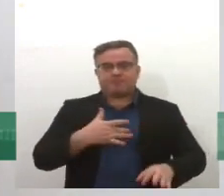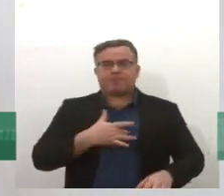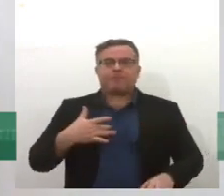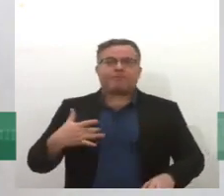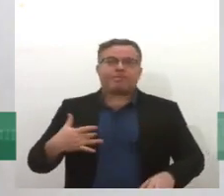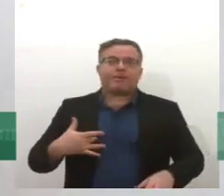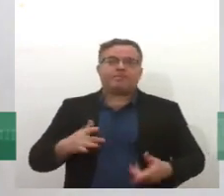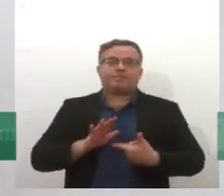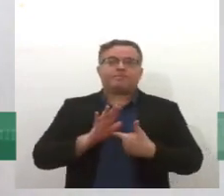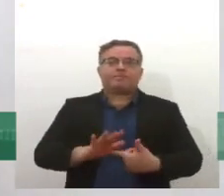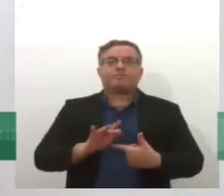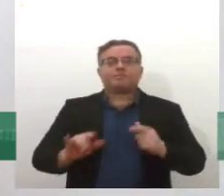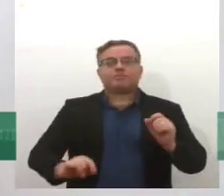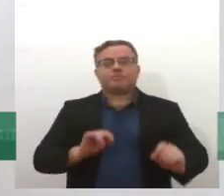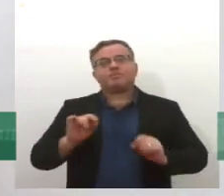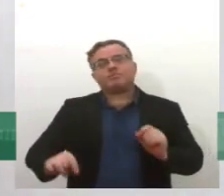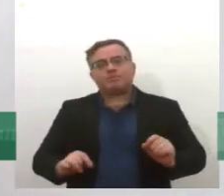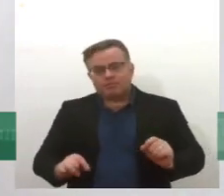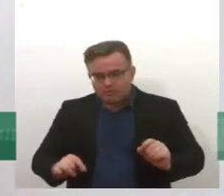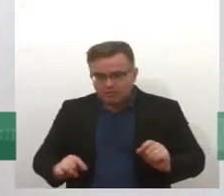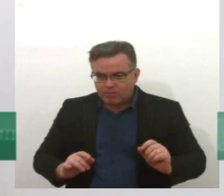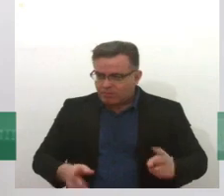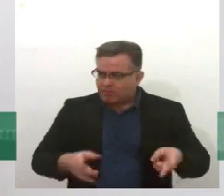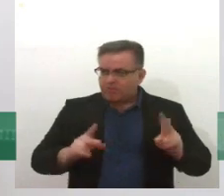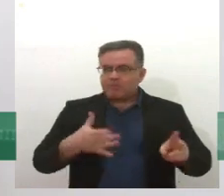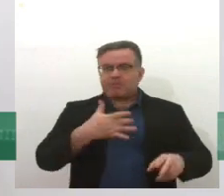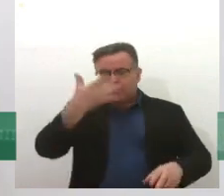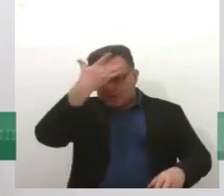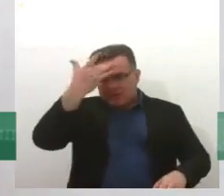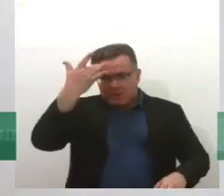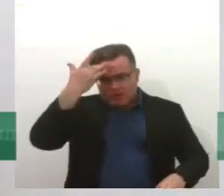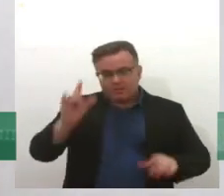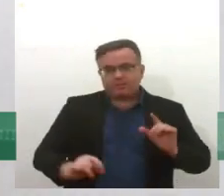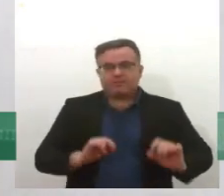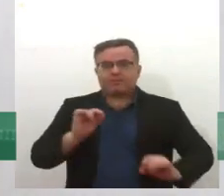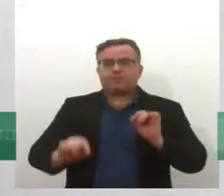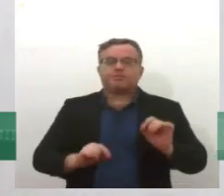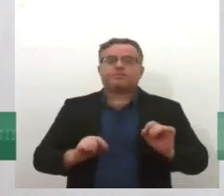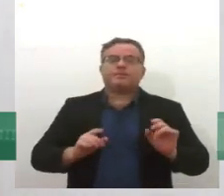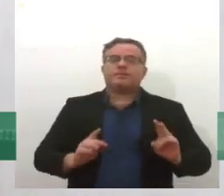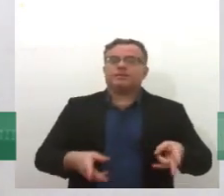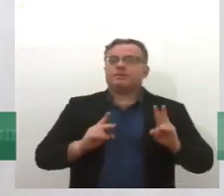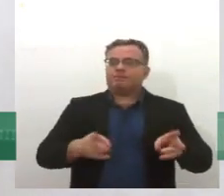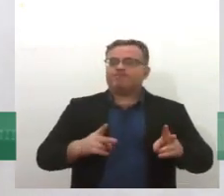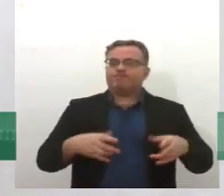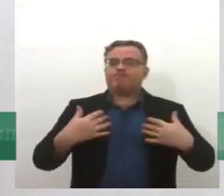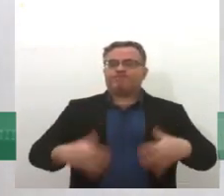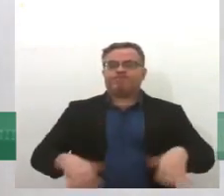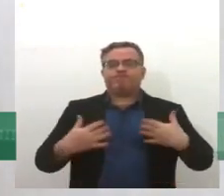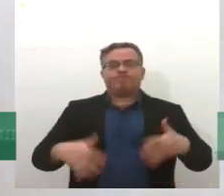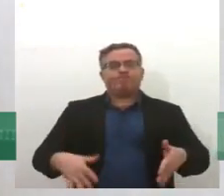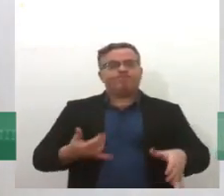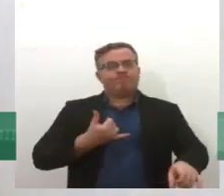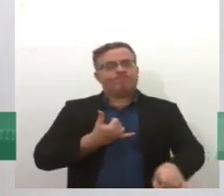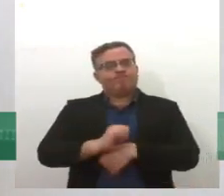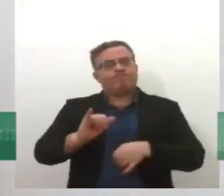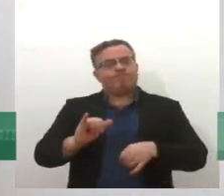fala que por muito tempo a saúde mental foi a área da saúde pública mais negligenciada nas Américas.